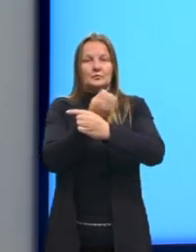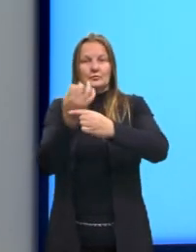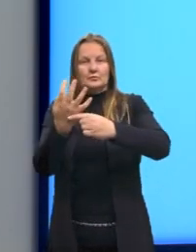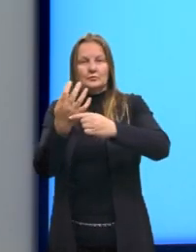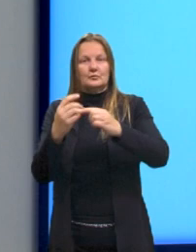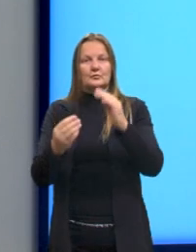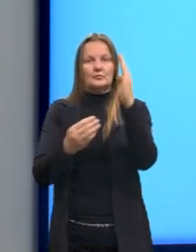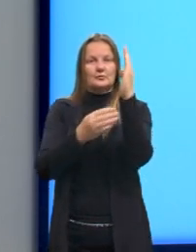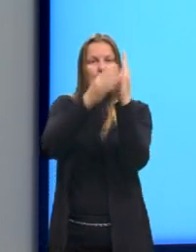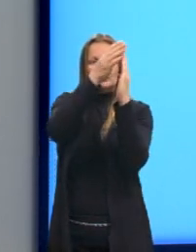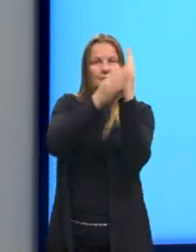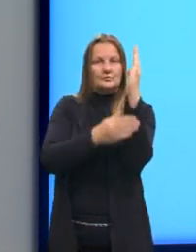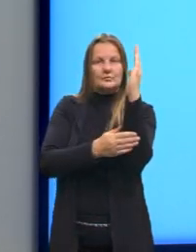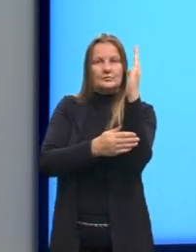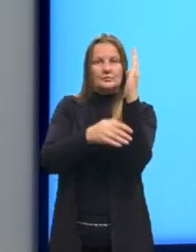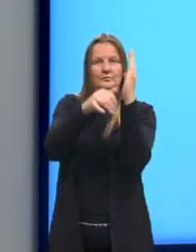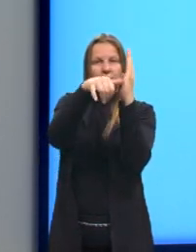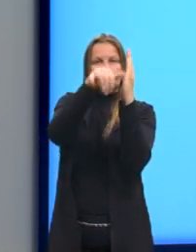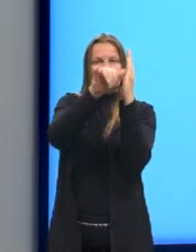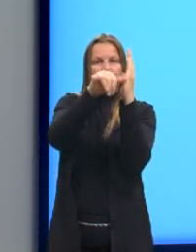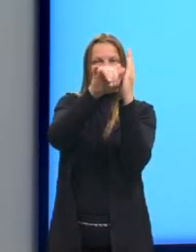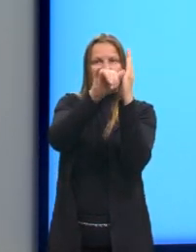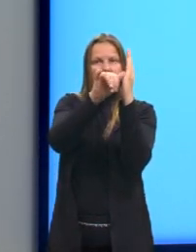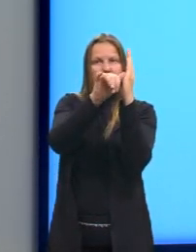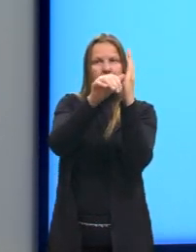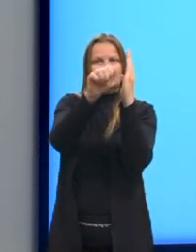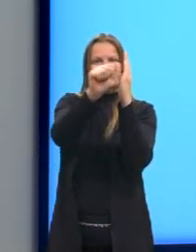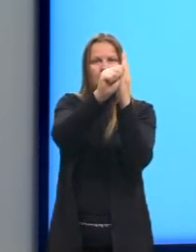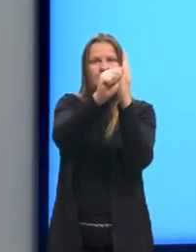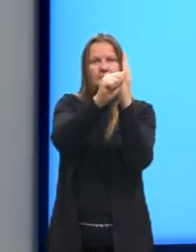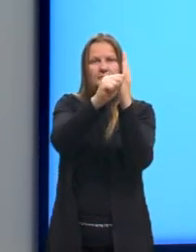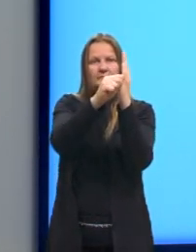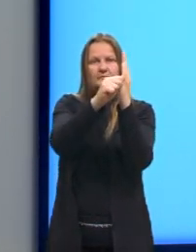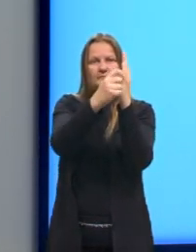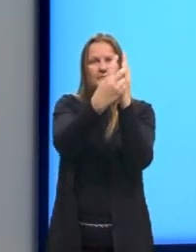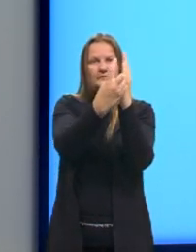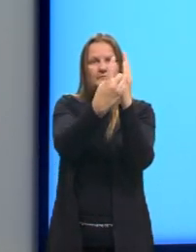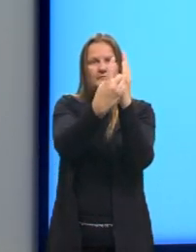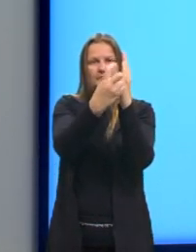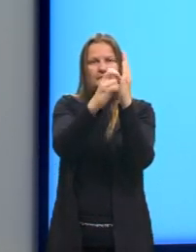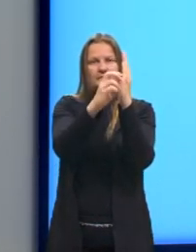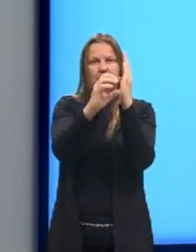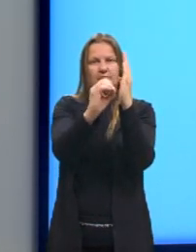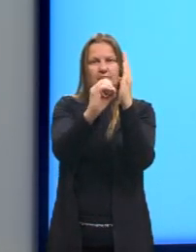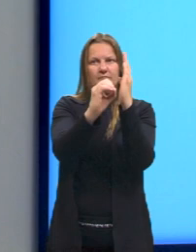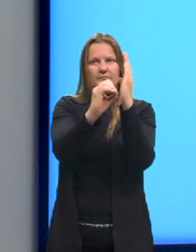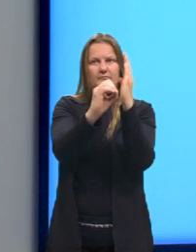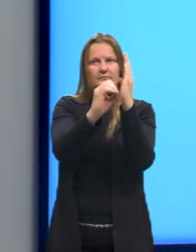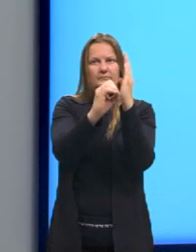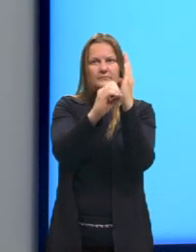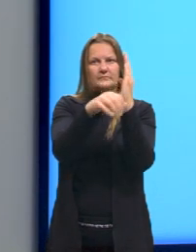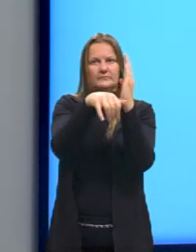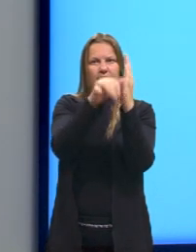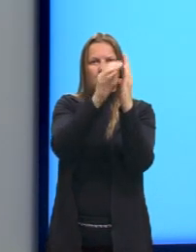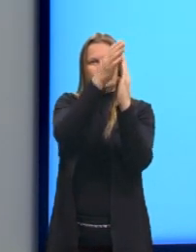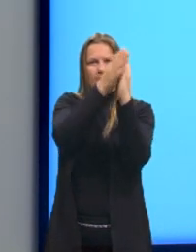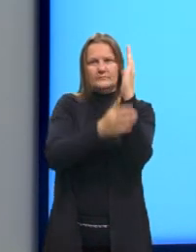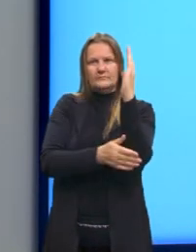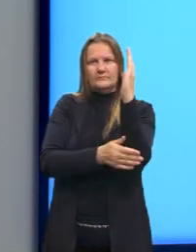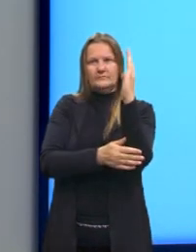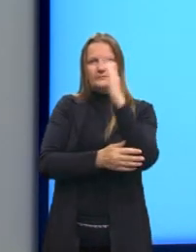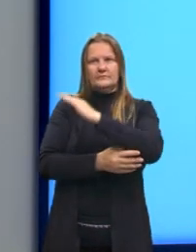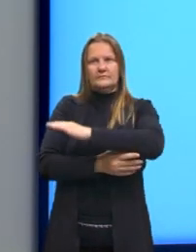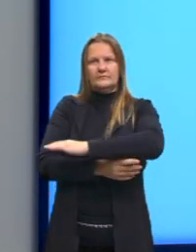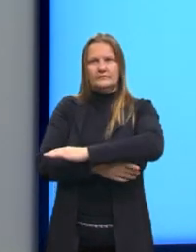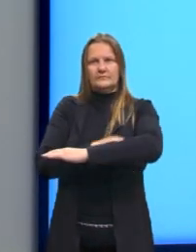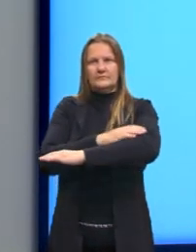vertical. Aqui no A, nós tínhamos ali, né, 150 no eixo vertical. No